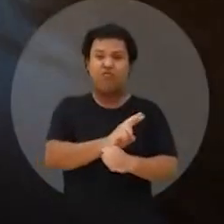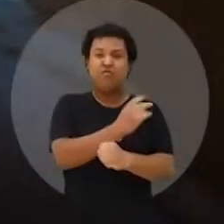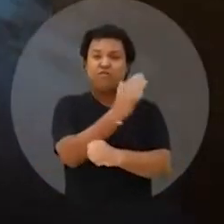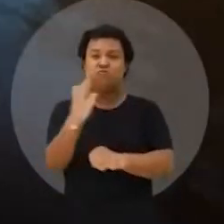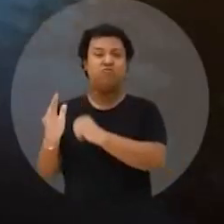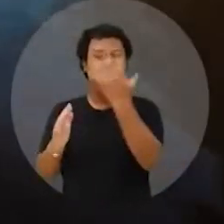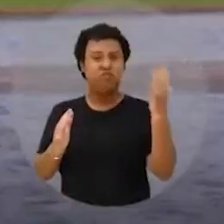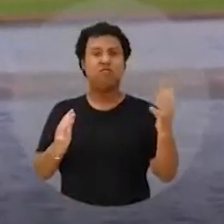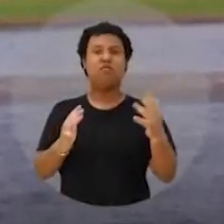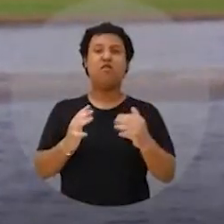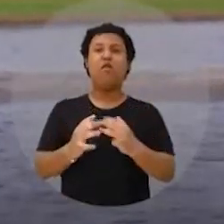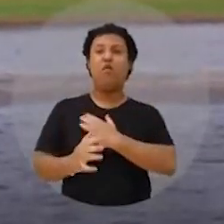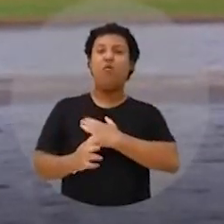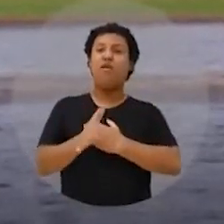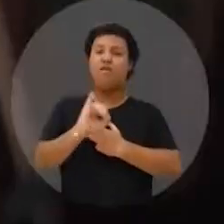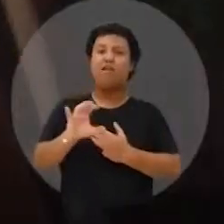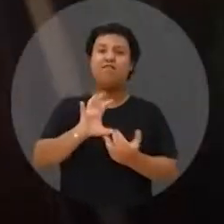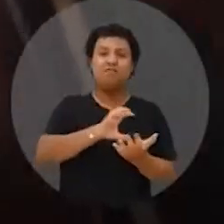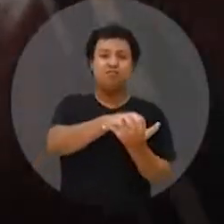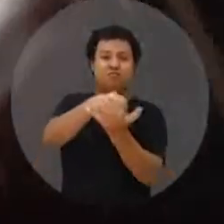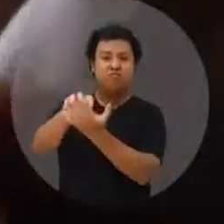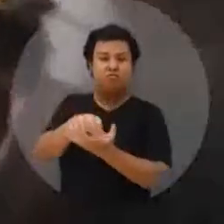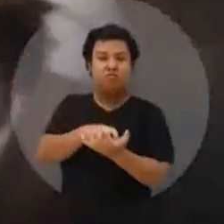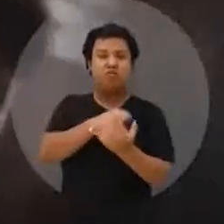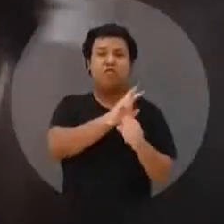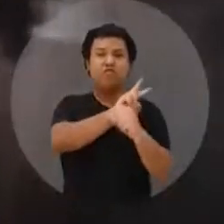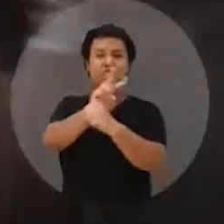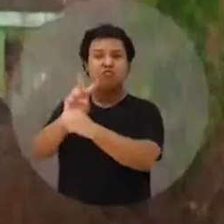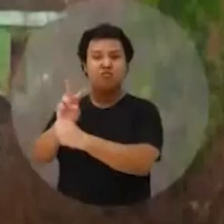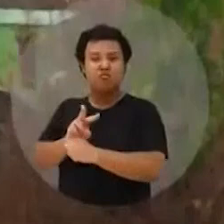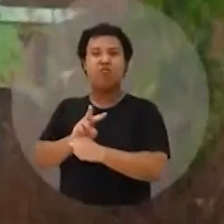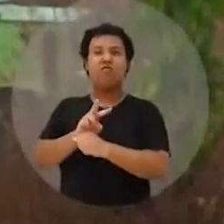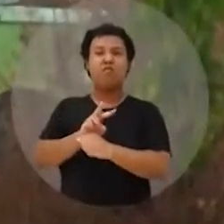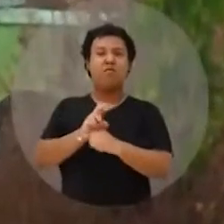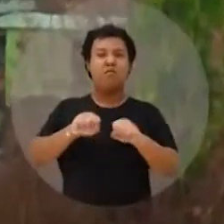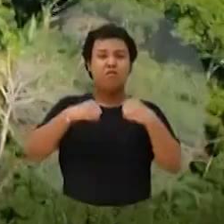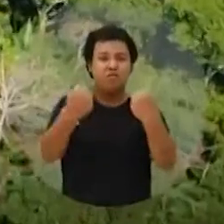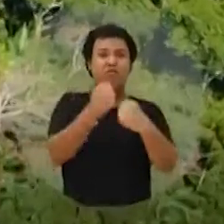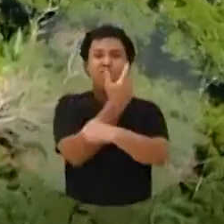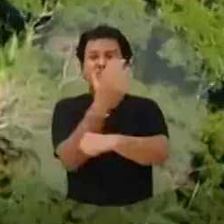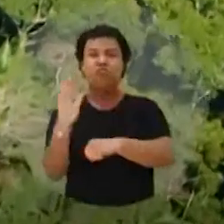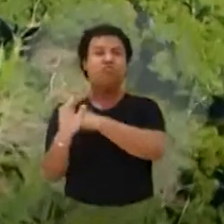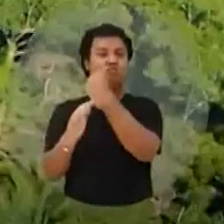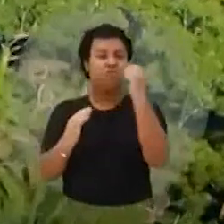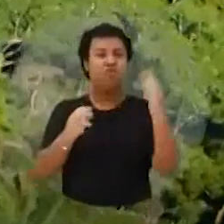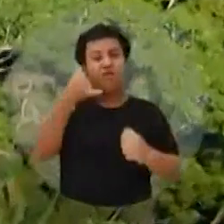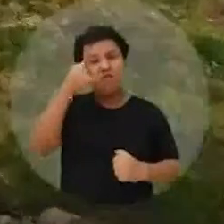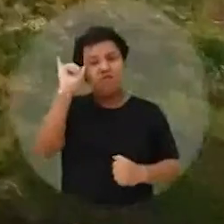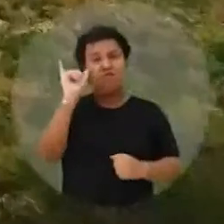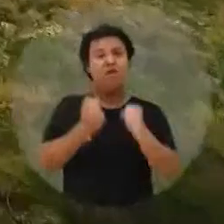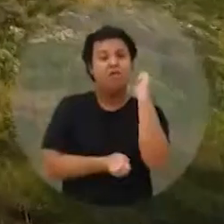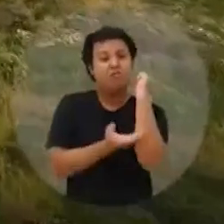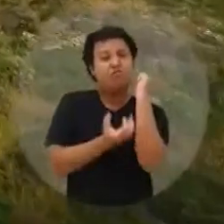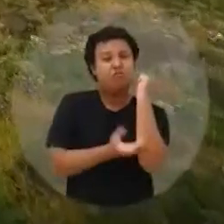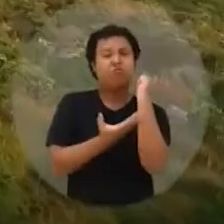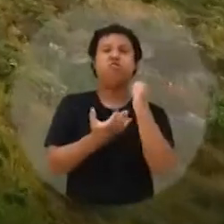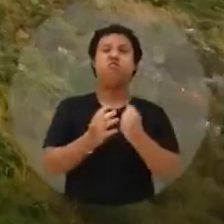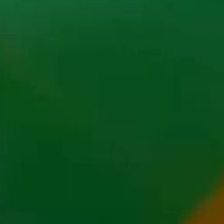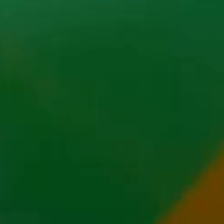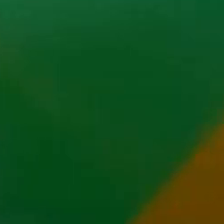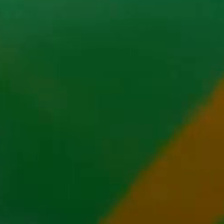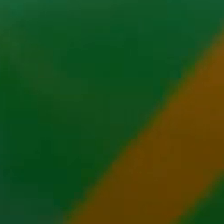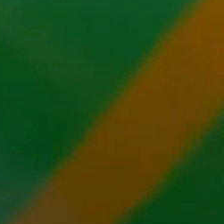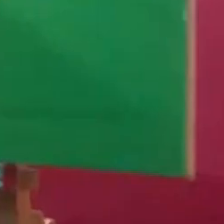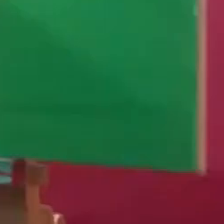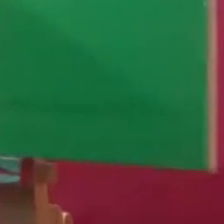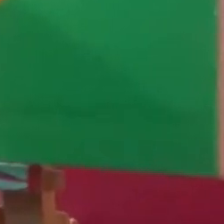Lula vai recuperar os órgãos de preservação e fiscalização para defender nossas florestas e acabar com o desmatamento ilegal.